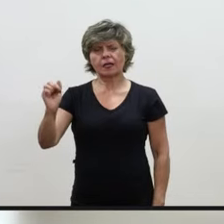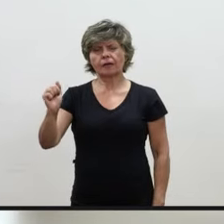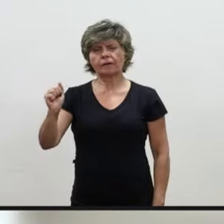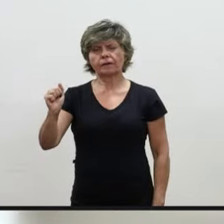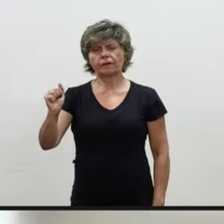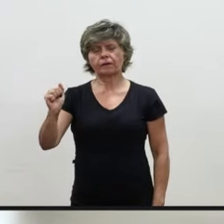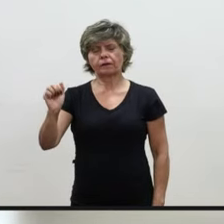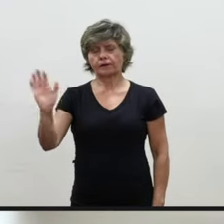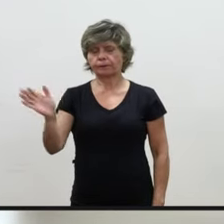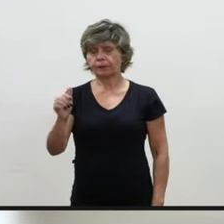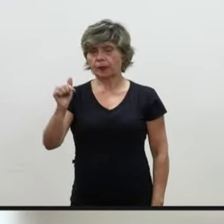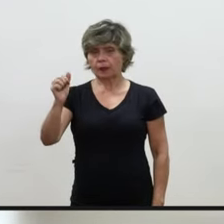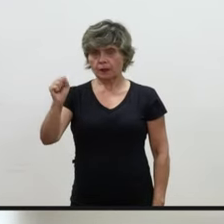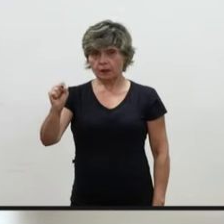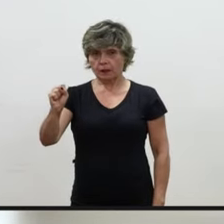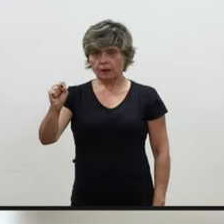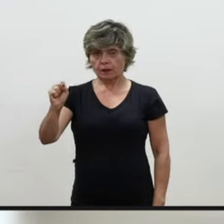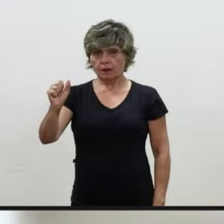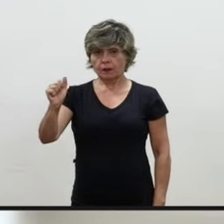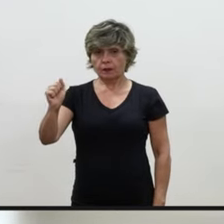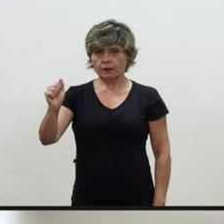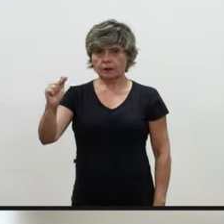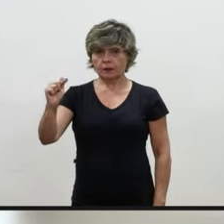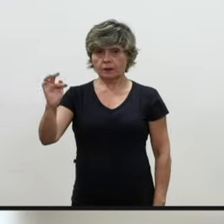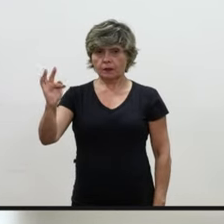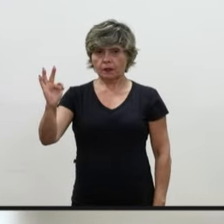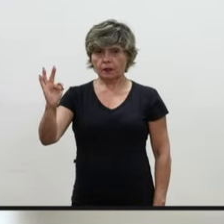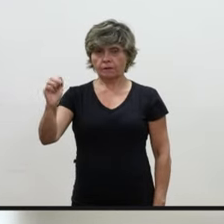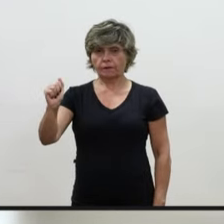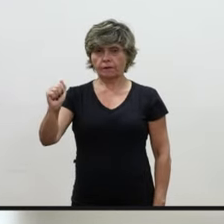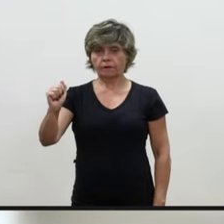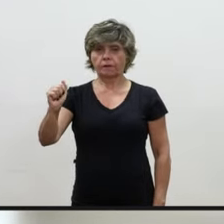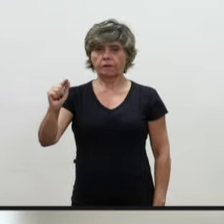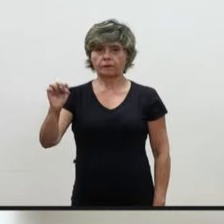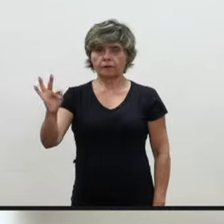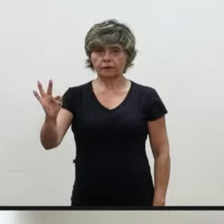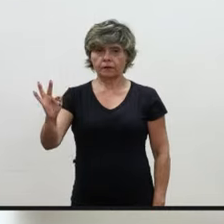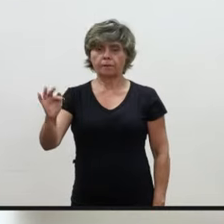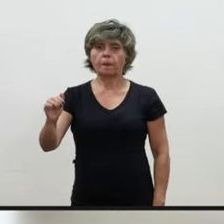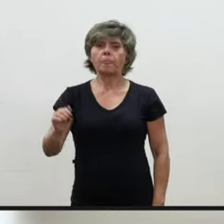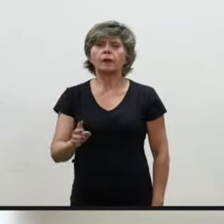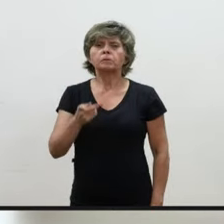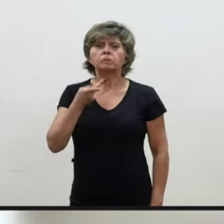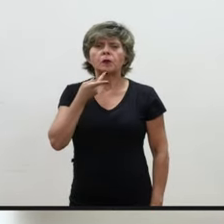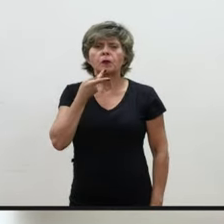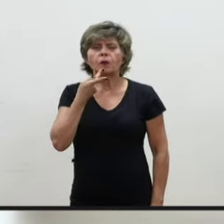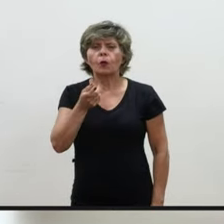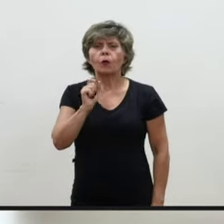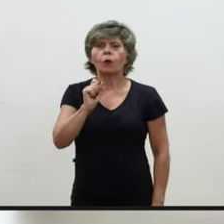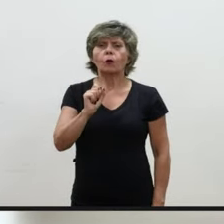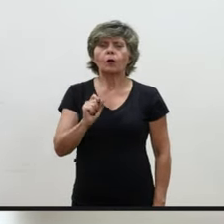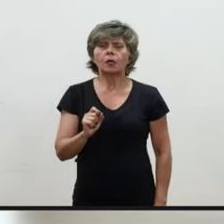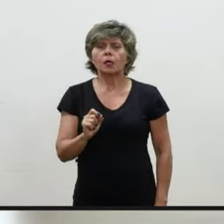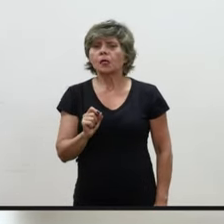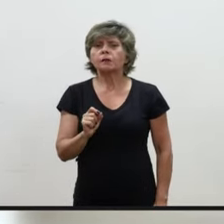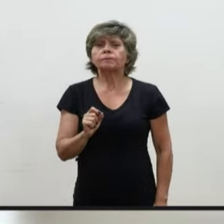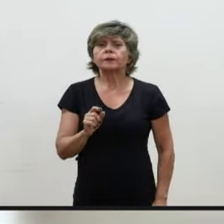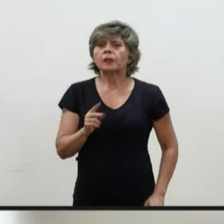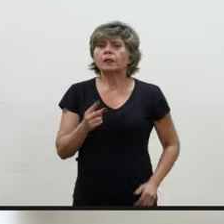ser 4,3611, que foi a inflação apurada no